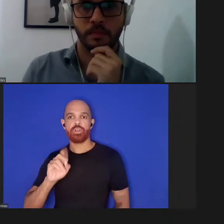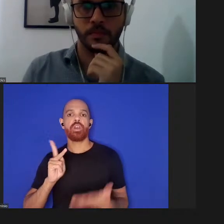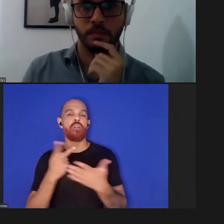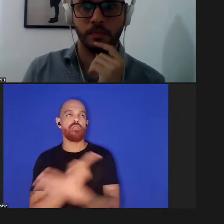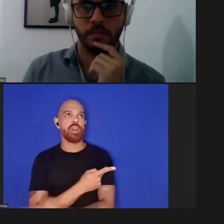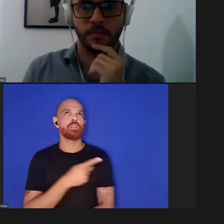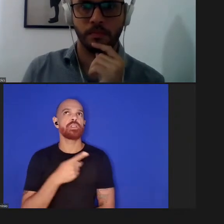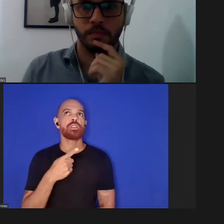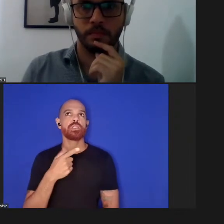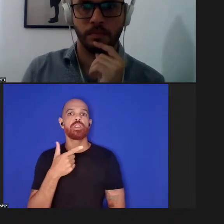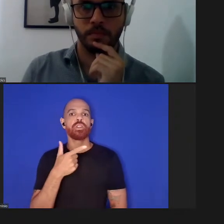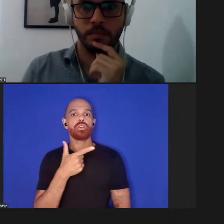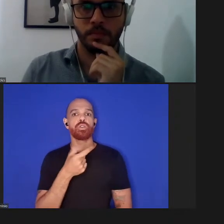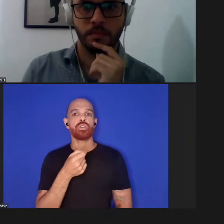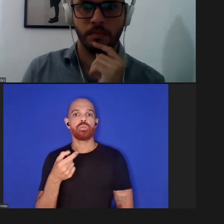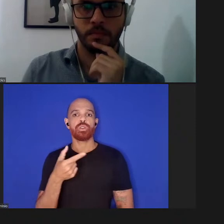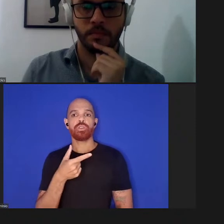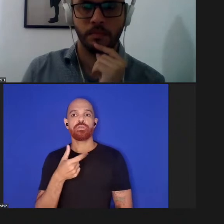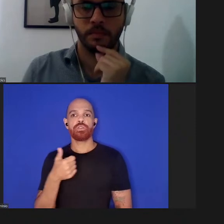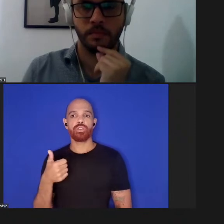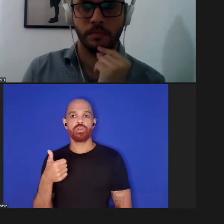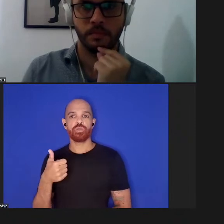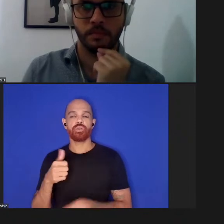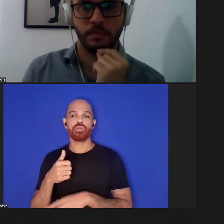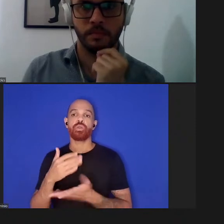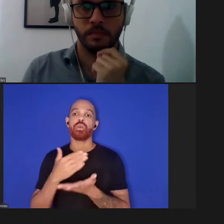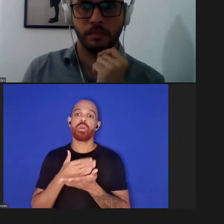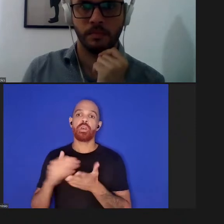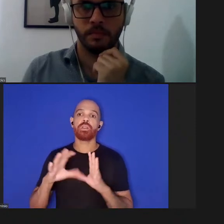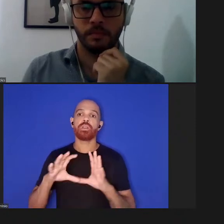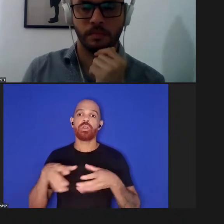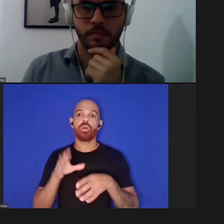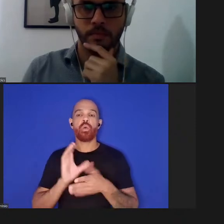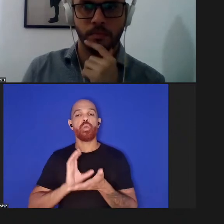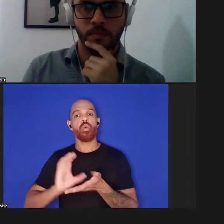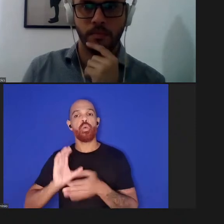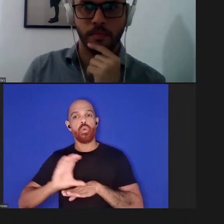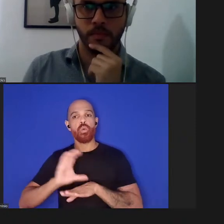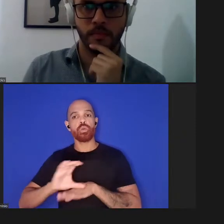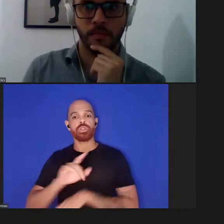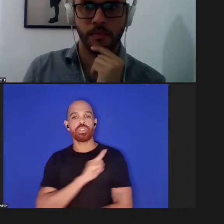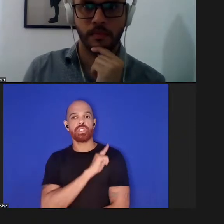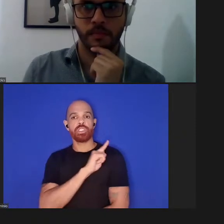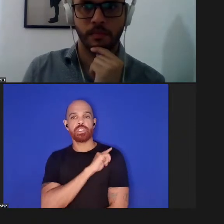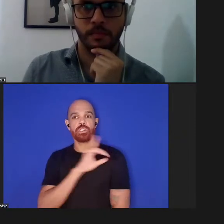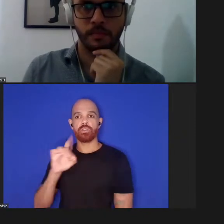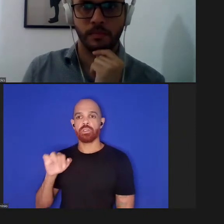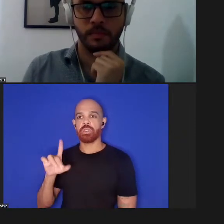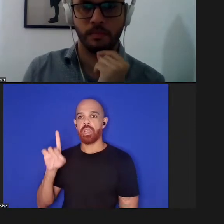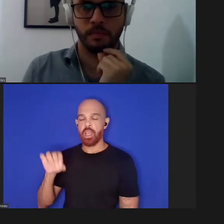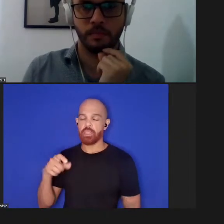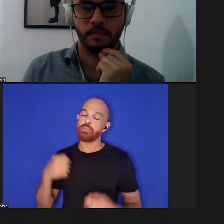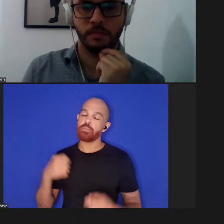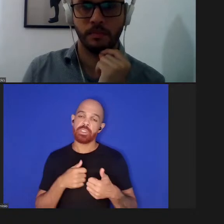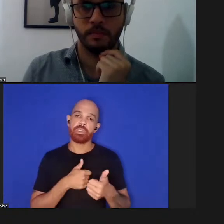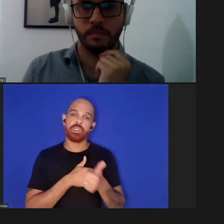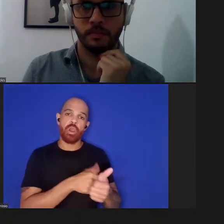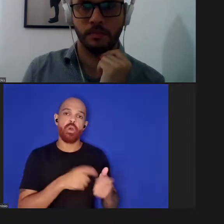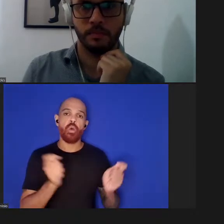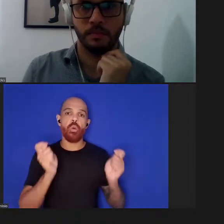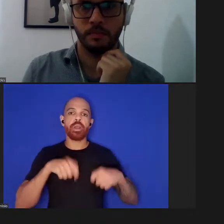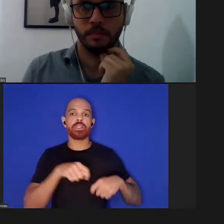2021 essa nova turma do curso de gestão de dados então a gente precisa realmente trazer essa competência em gestão de dados para os